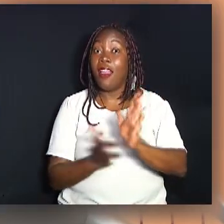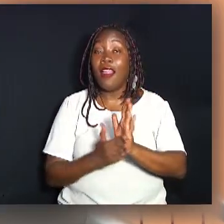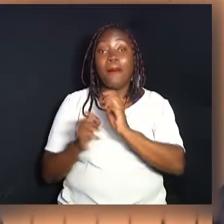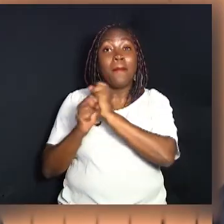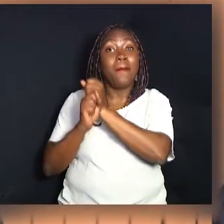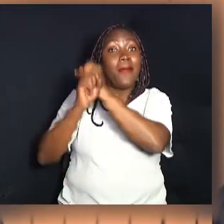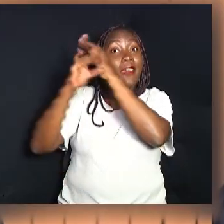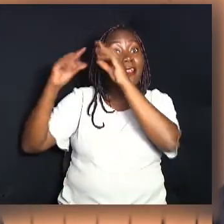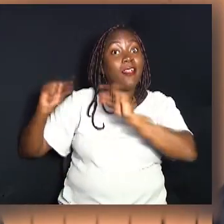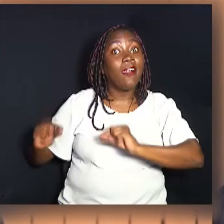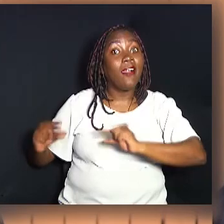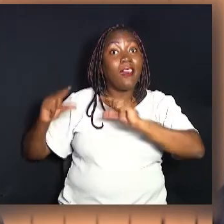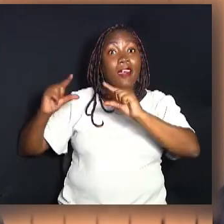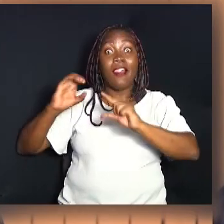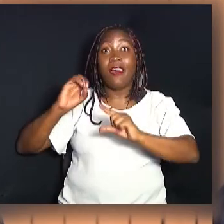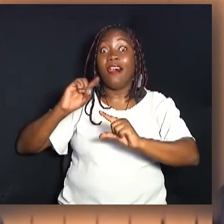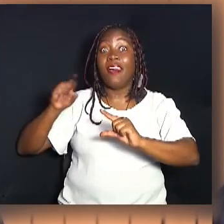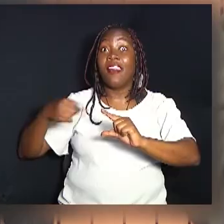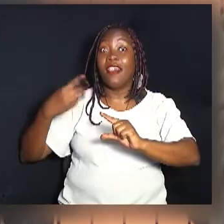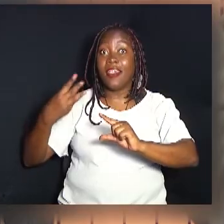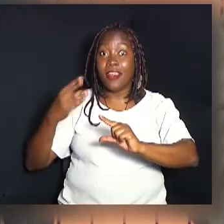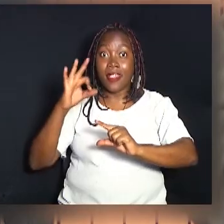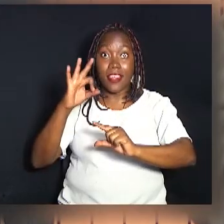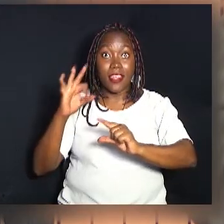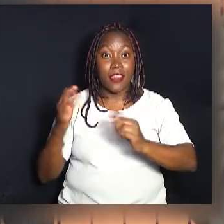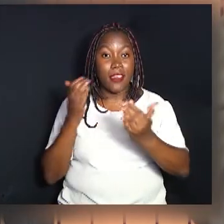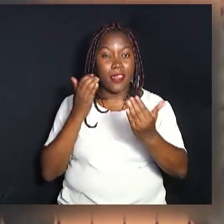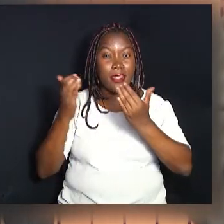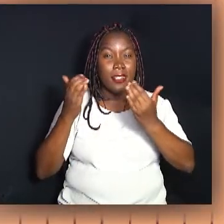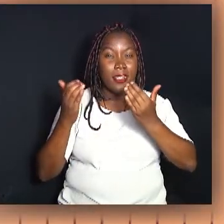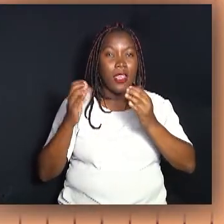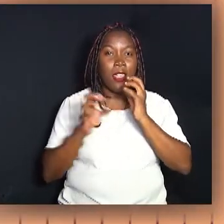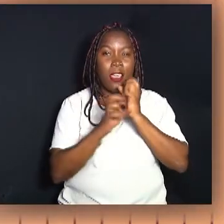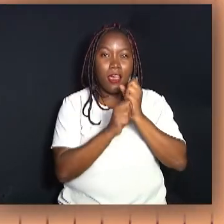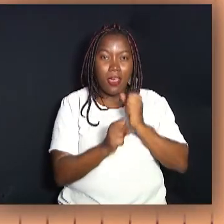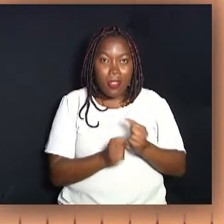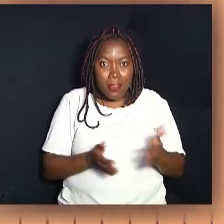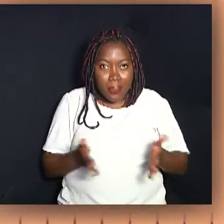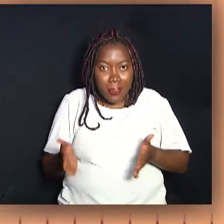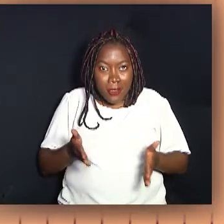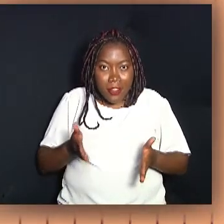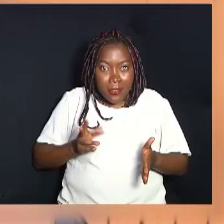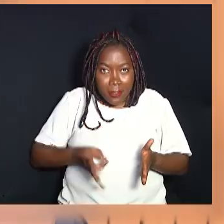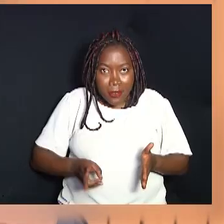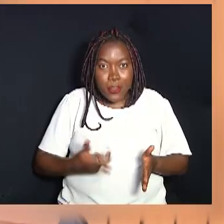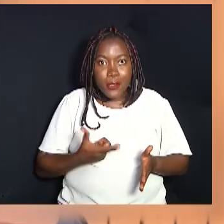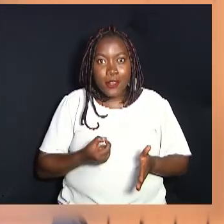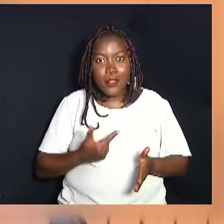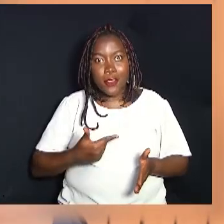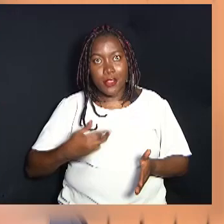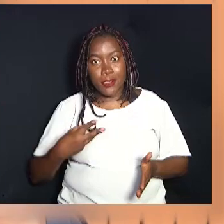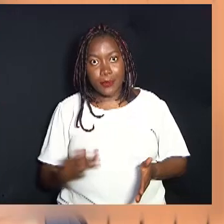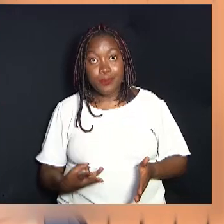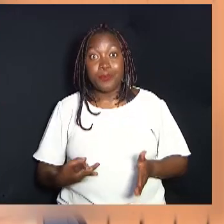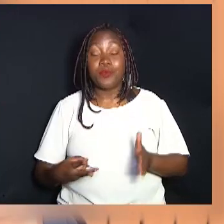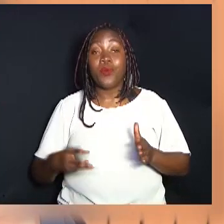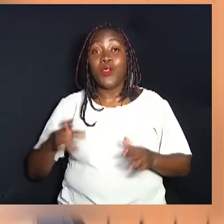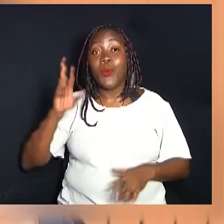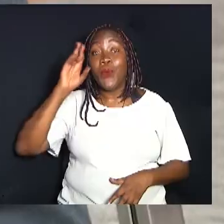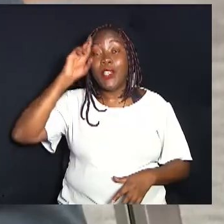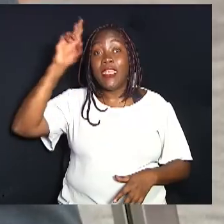proposta que prevê um crescimento de 0,3% em relação ao orçamento vigente de 2023.